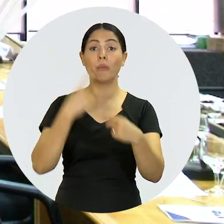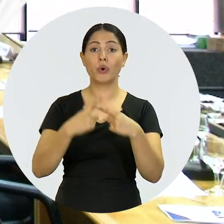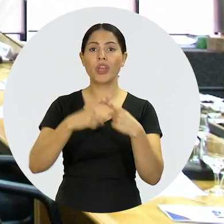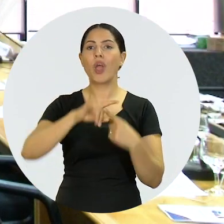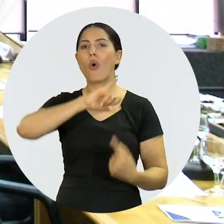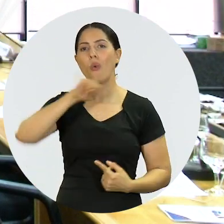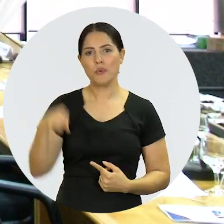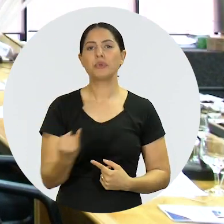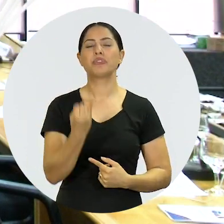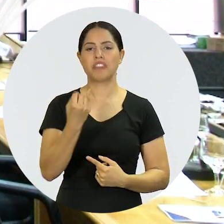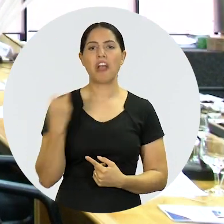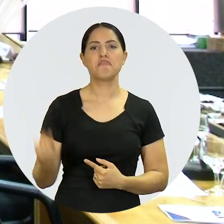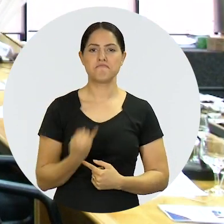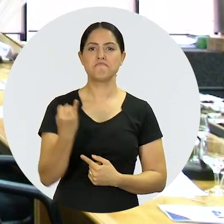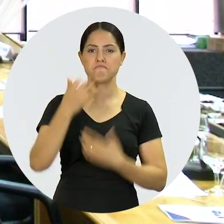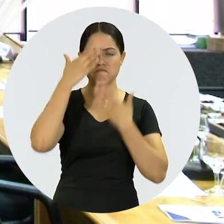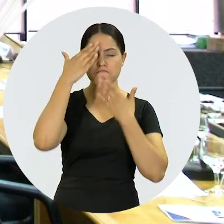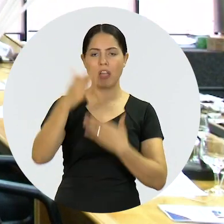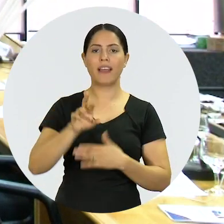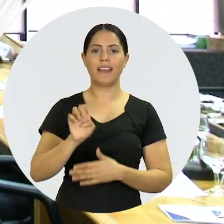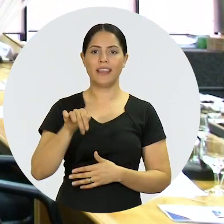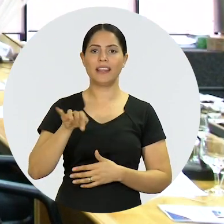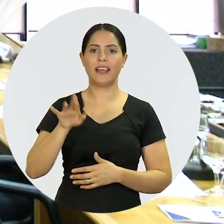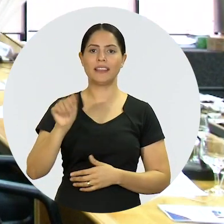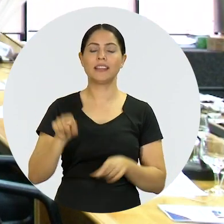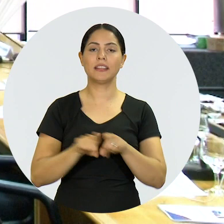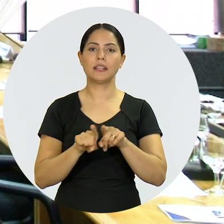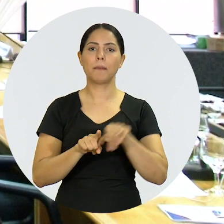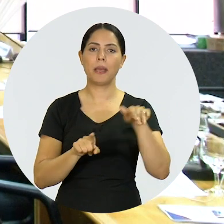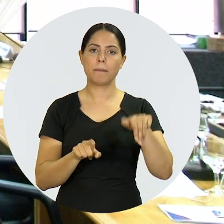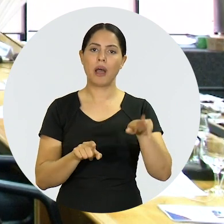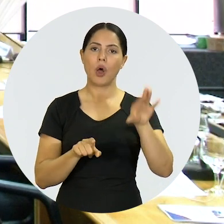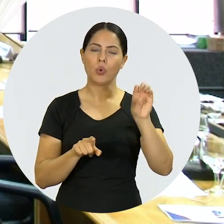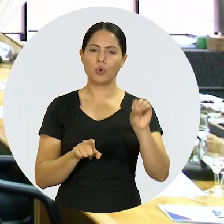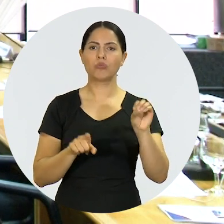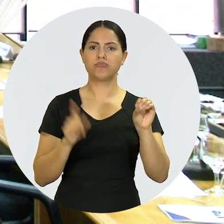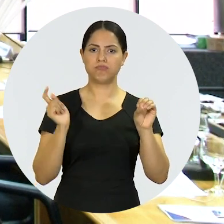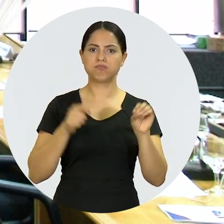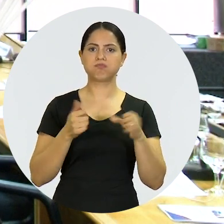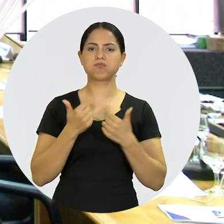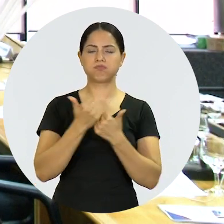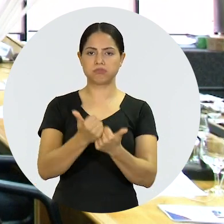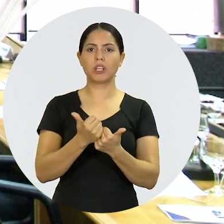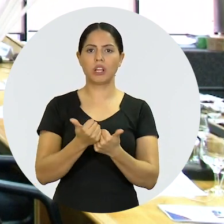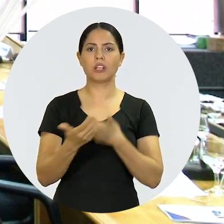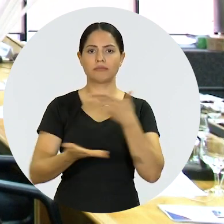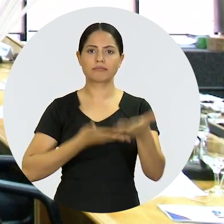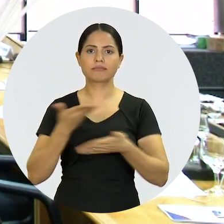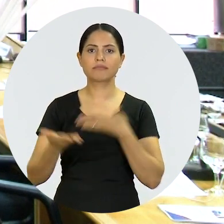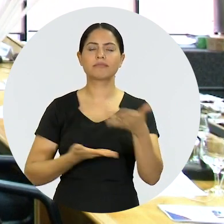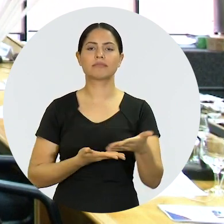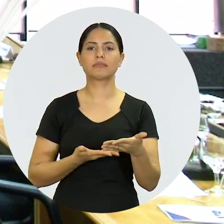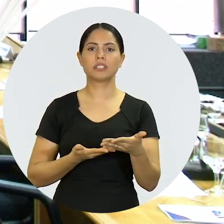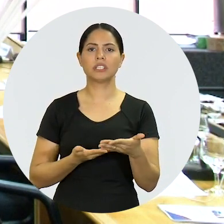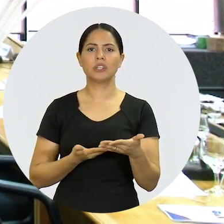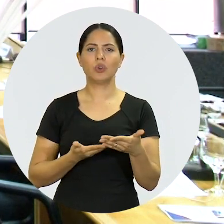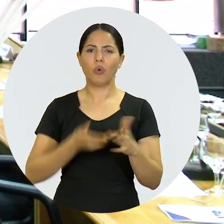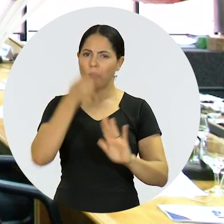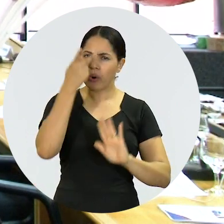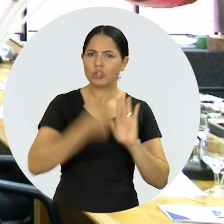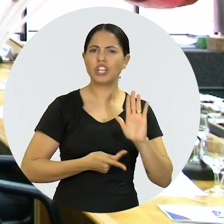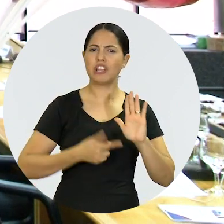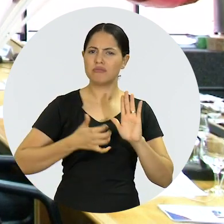oportunidade que Renata e Mauro nos deram de contribuir e levar a